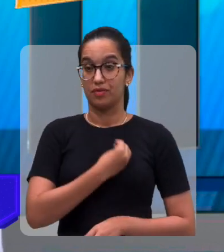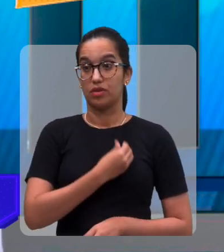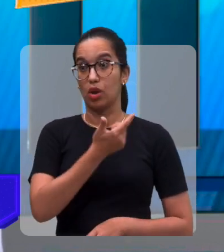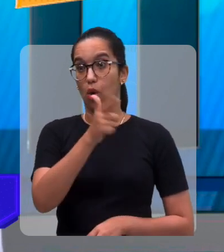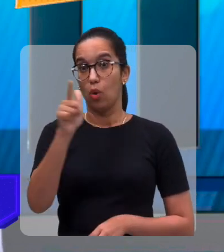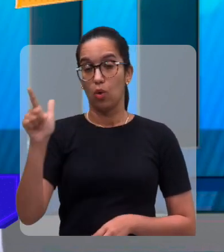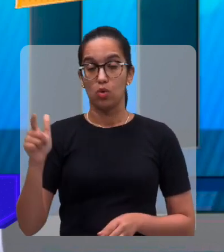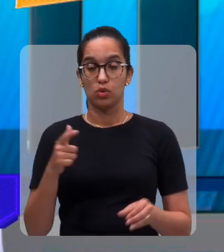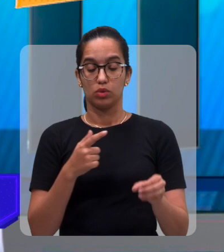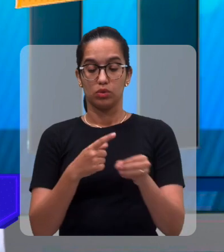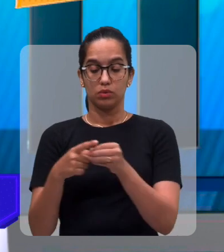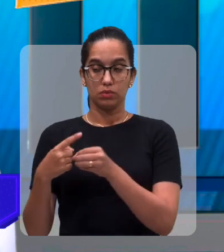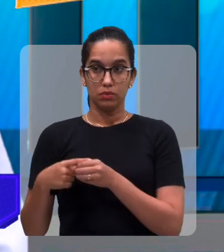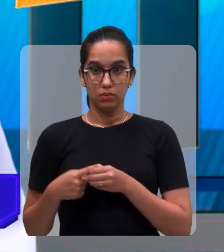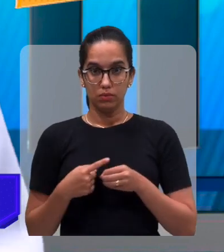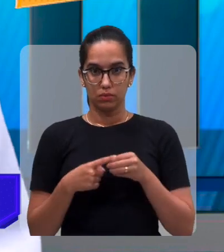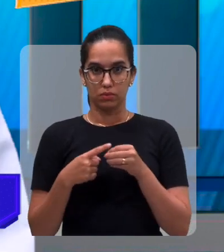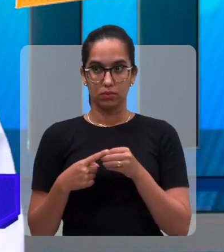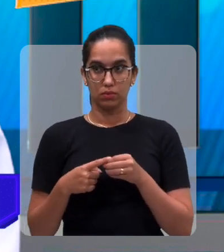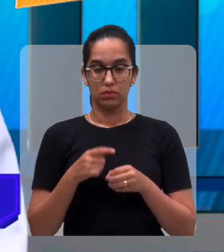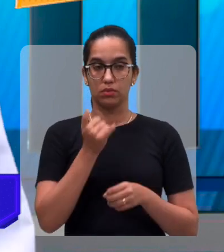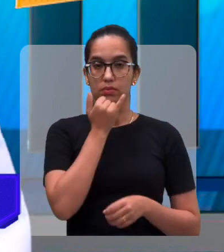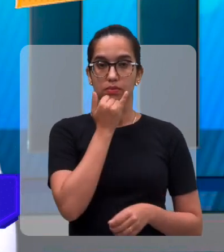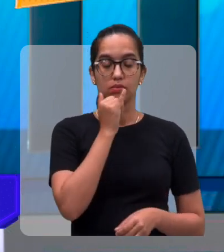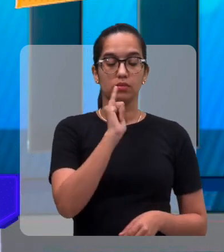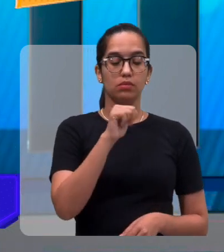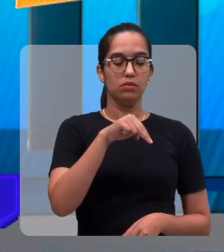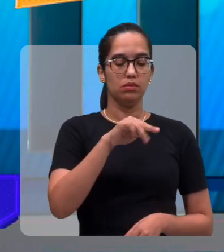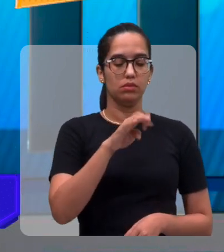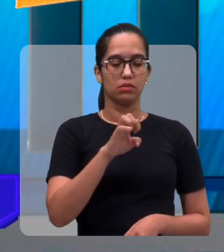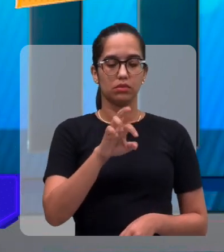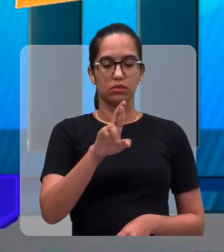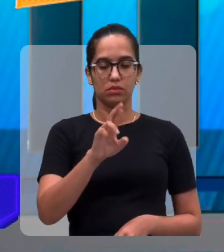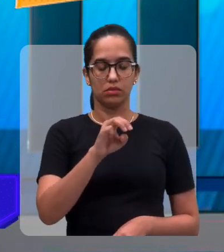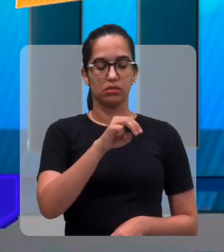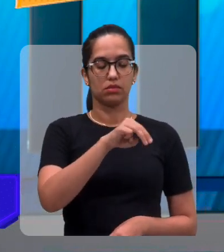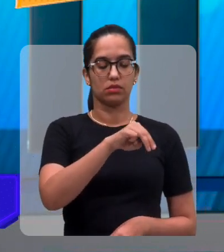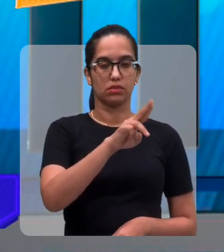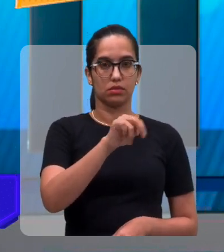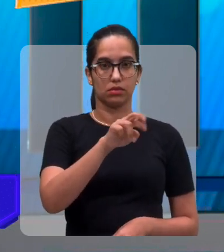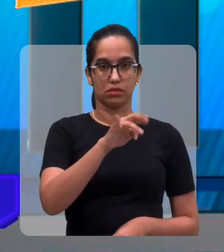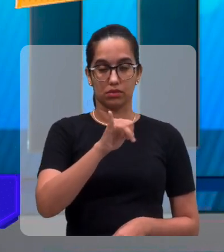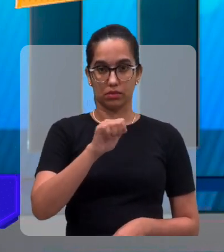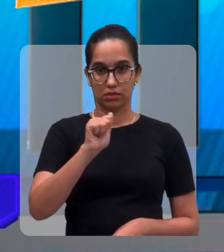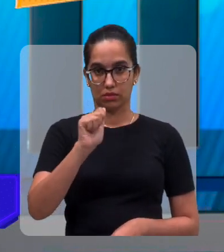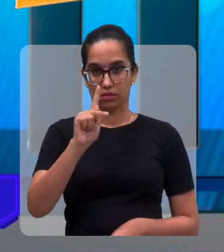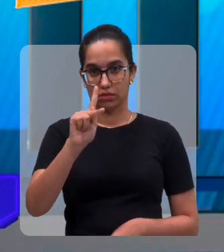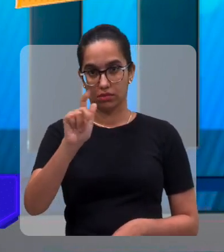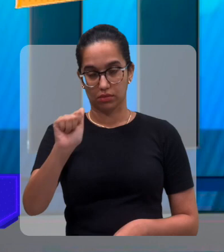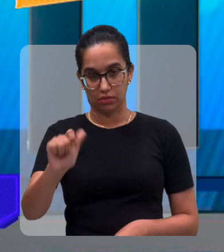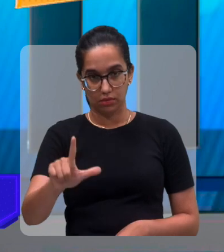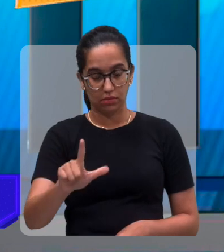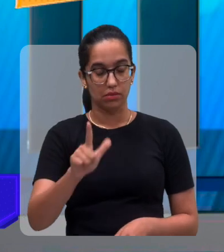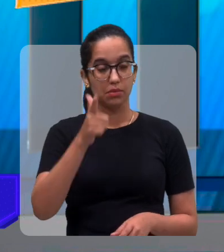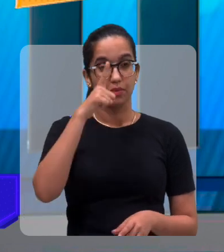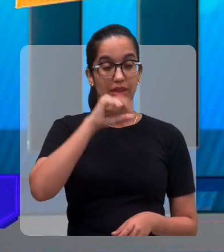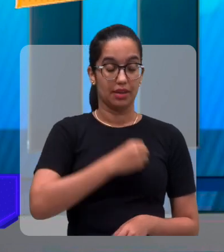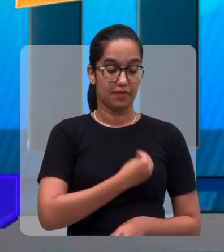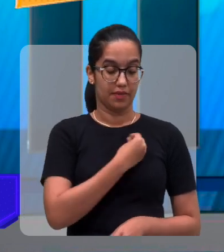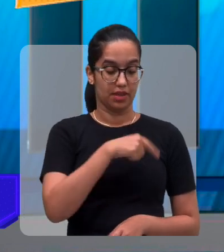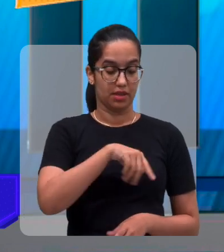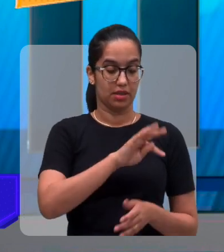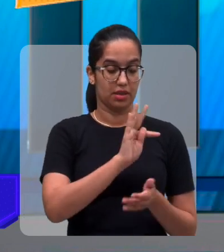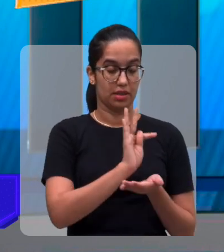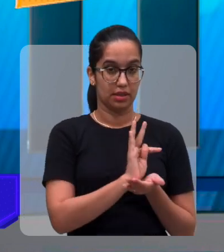outros... Isso é o intermunicipal. O intermunicipal. Vamos lá. Vamos lá. Quem mora em Teresina dá entrada na Sarsk.